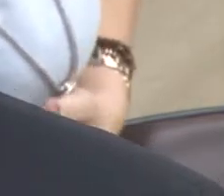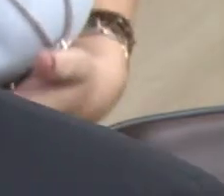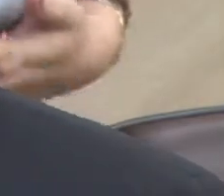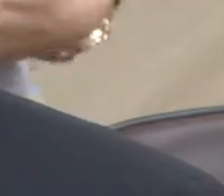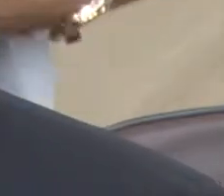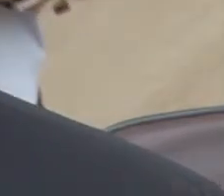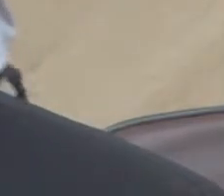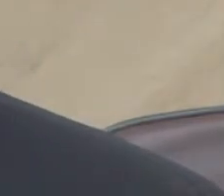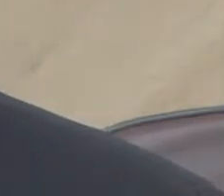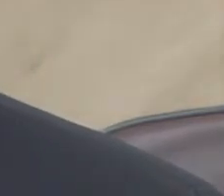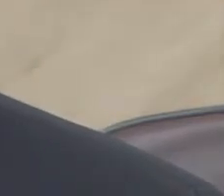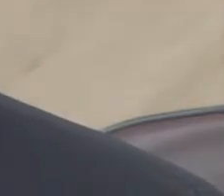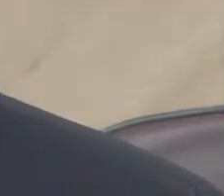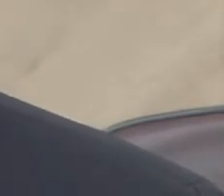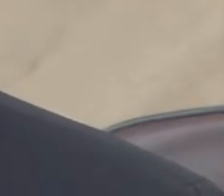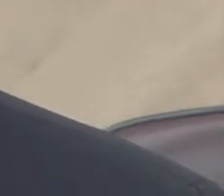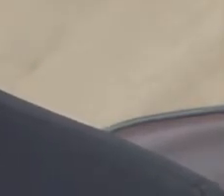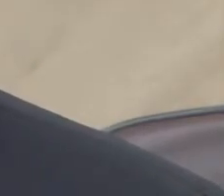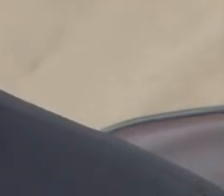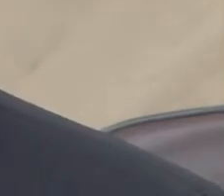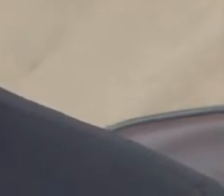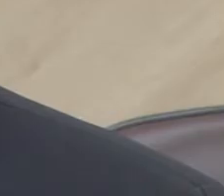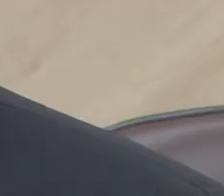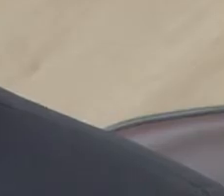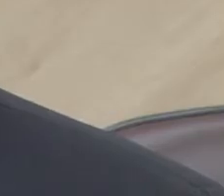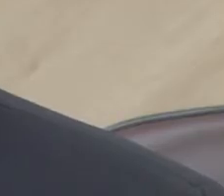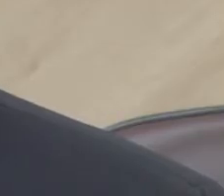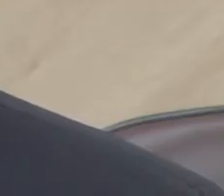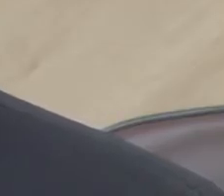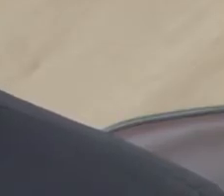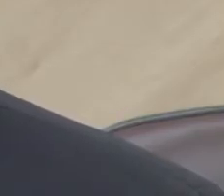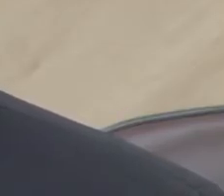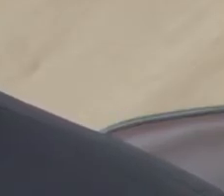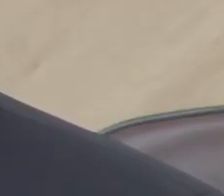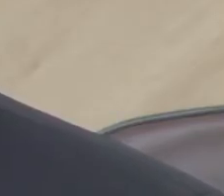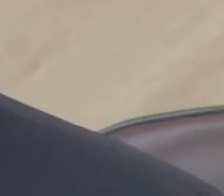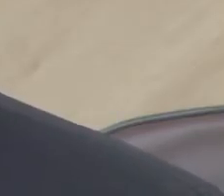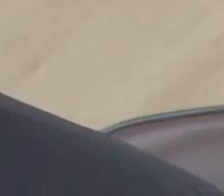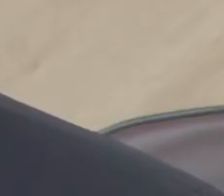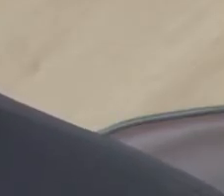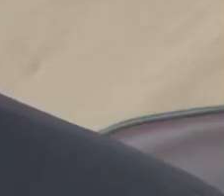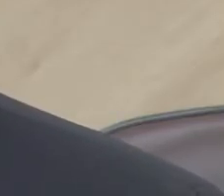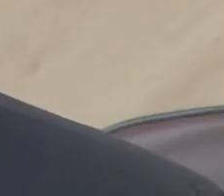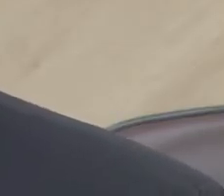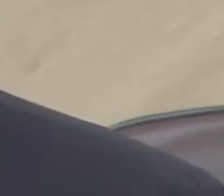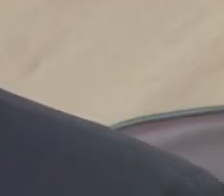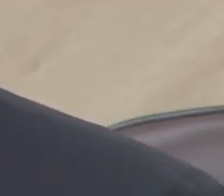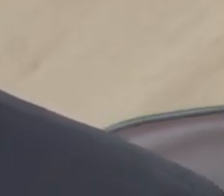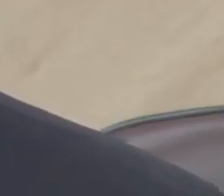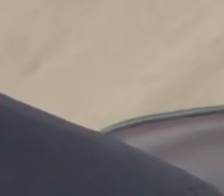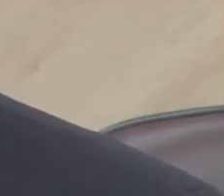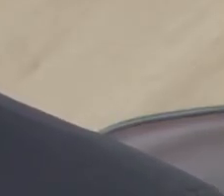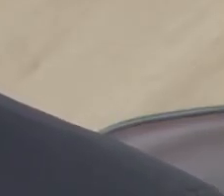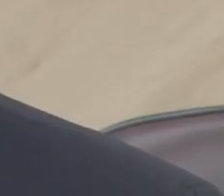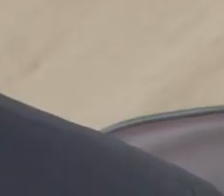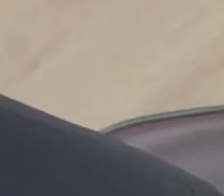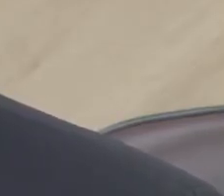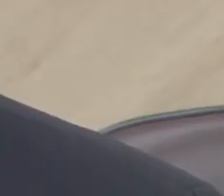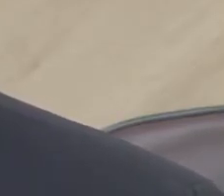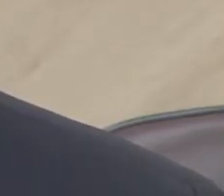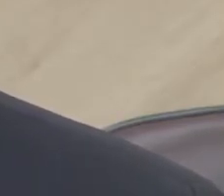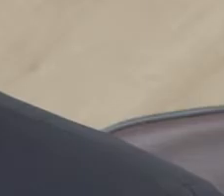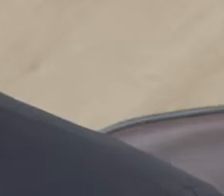decente para que tiramos os esquentistas da rua, que tenha o seu lugar, onde possa estar fazendo o seu treinamento, onde podemos